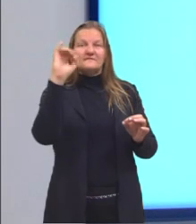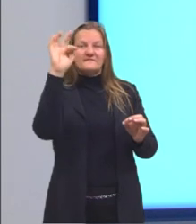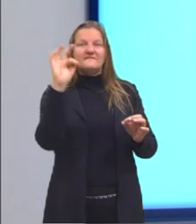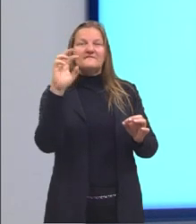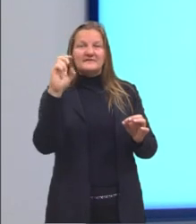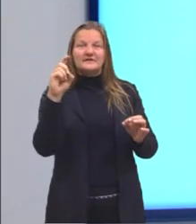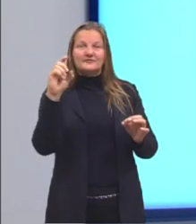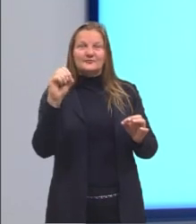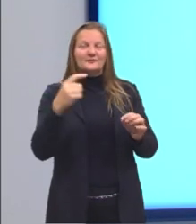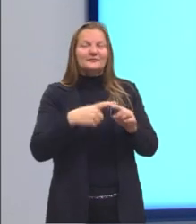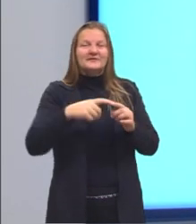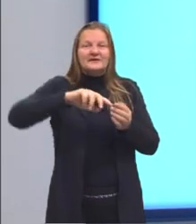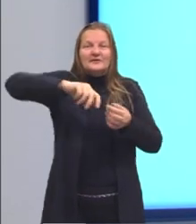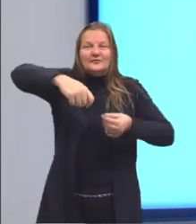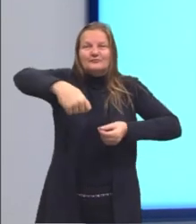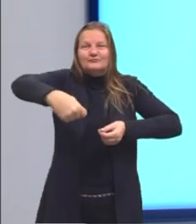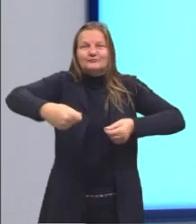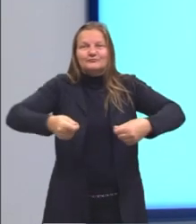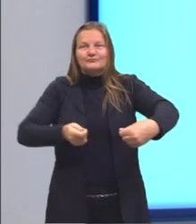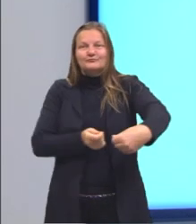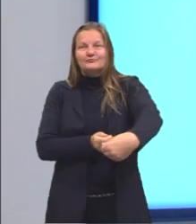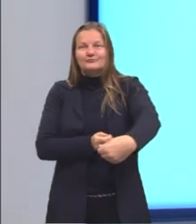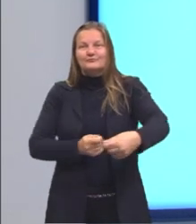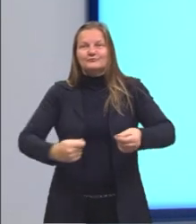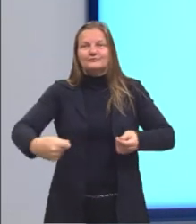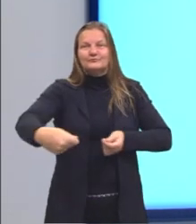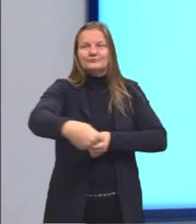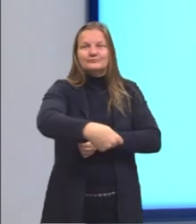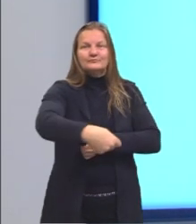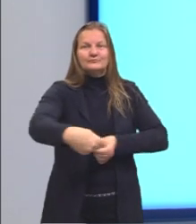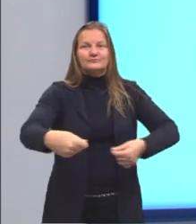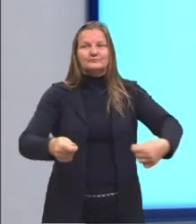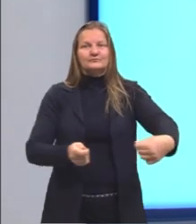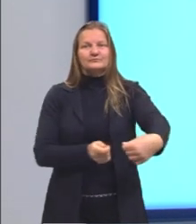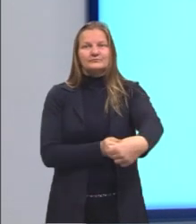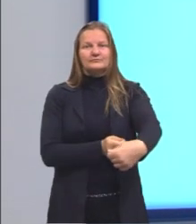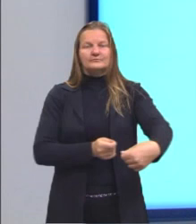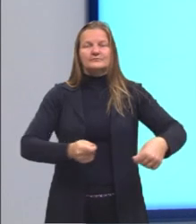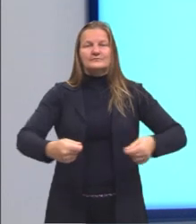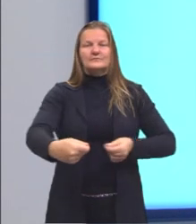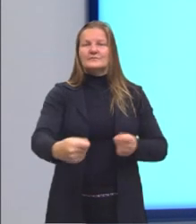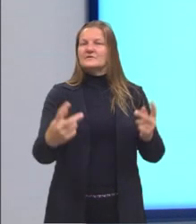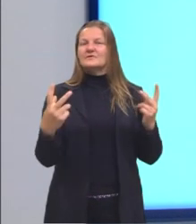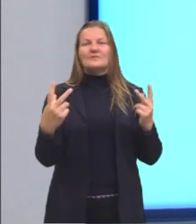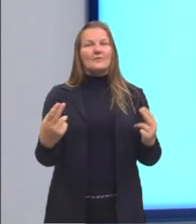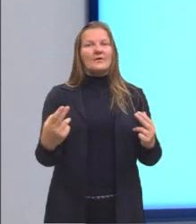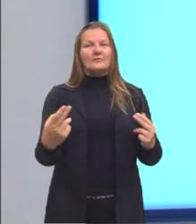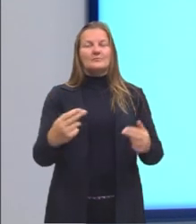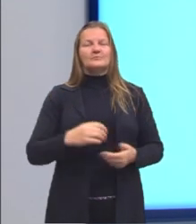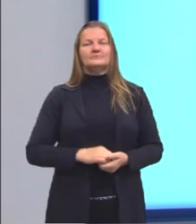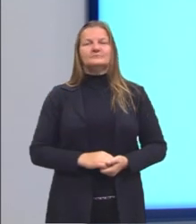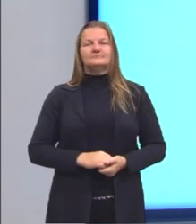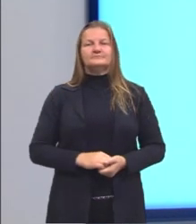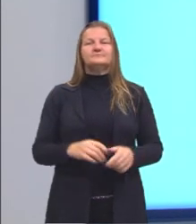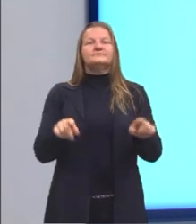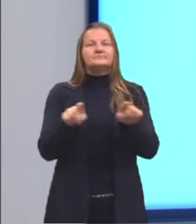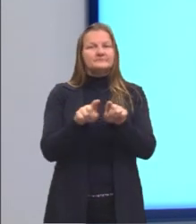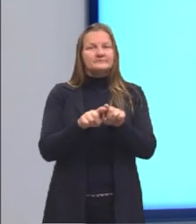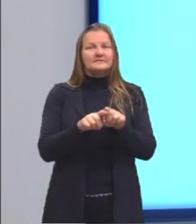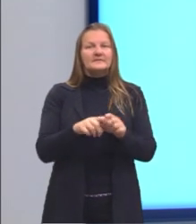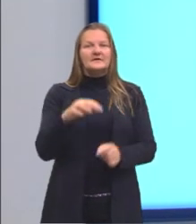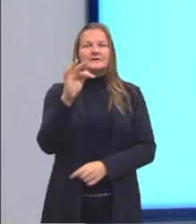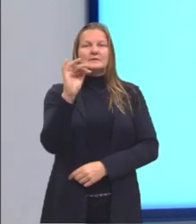nós rotacionarmos essa figura então, ela não modifica a sua posição aparente. Então nós chamamos